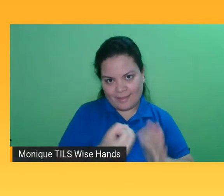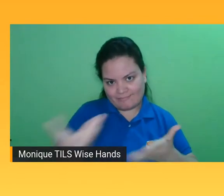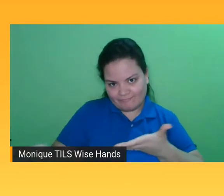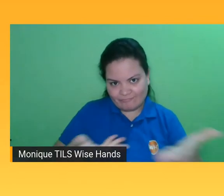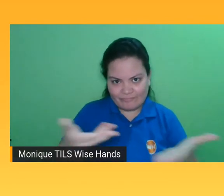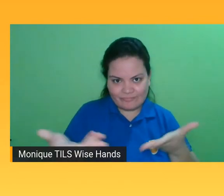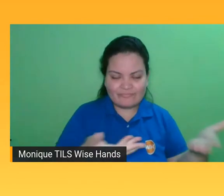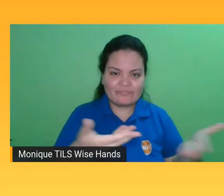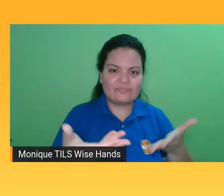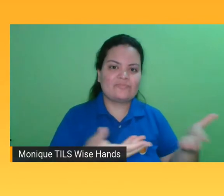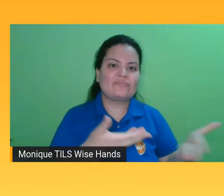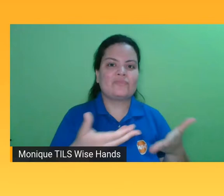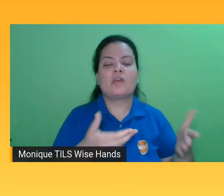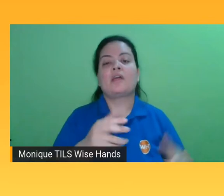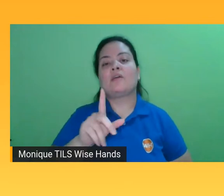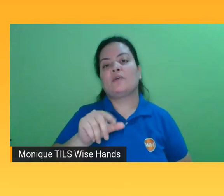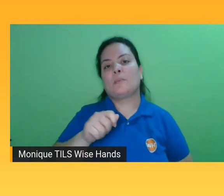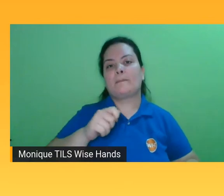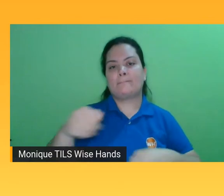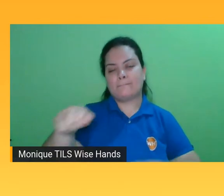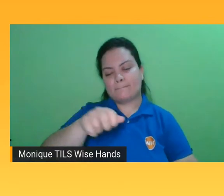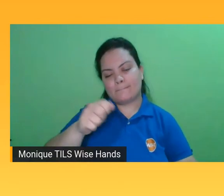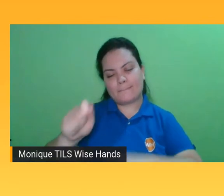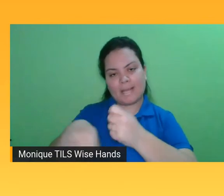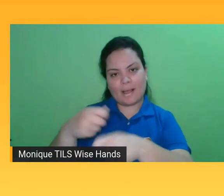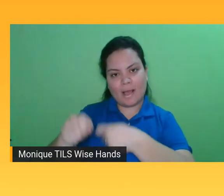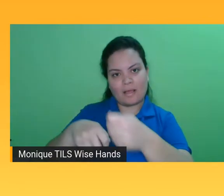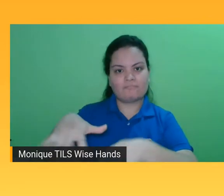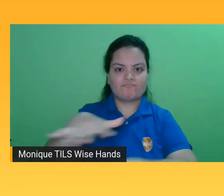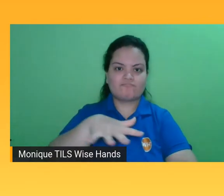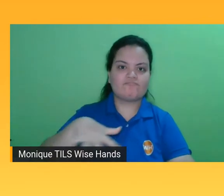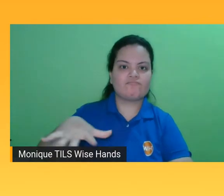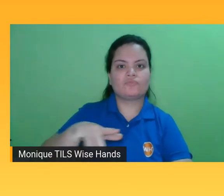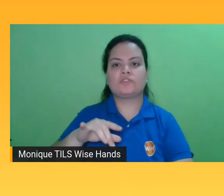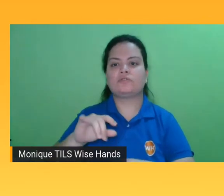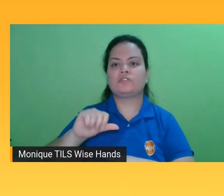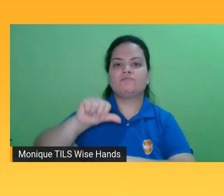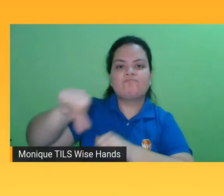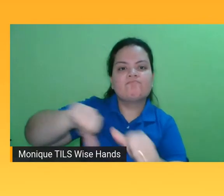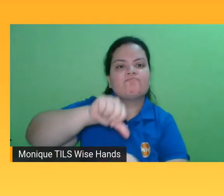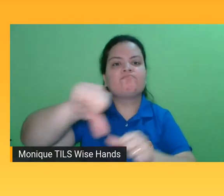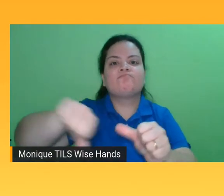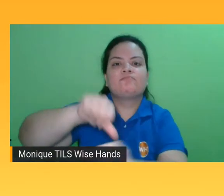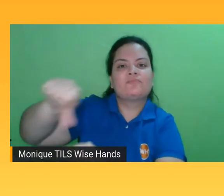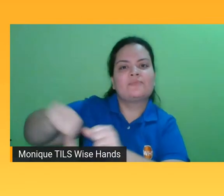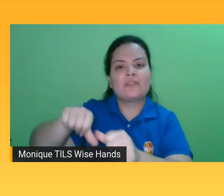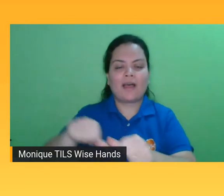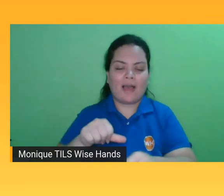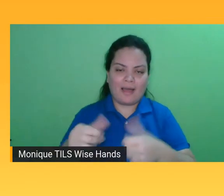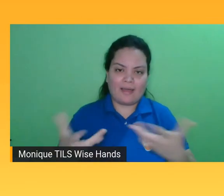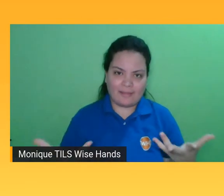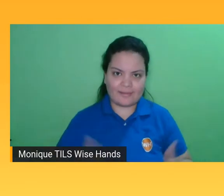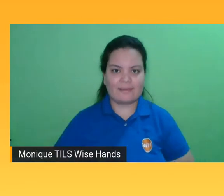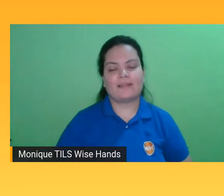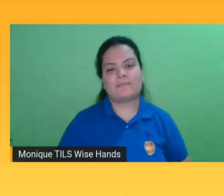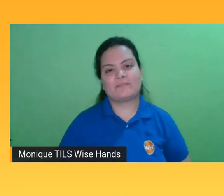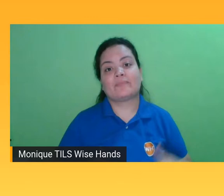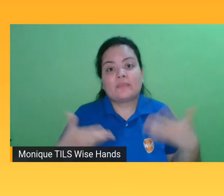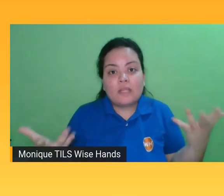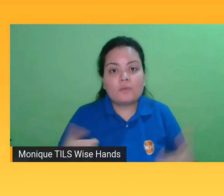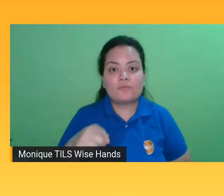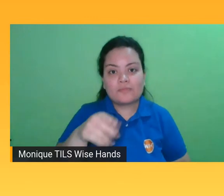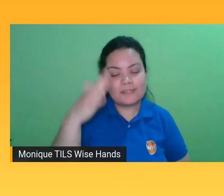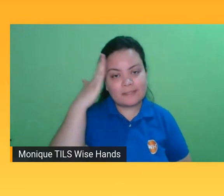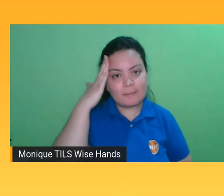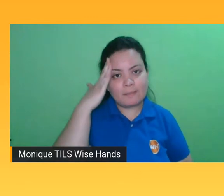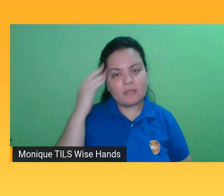mudanças, né, em especial, claro, as causadas pela pandemia. Então, só para a gente entender como que vai acontecer aqui o nosso